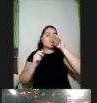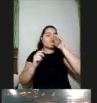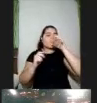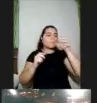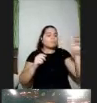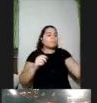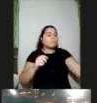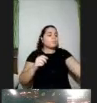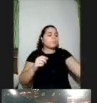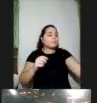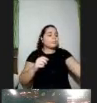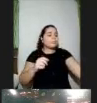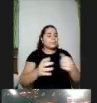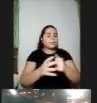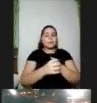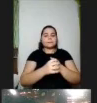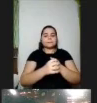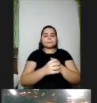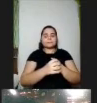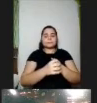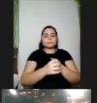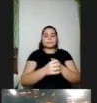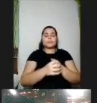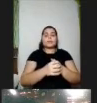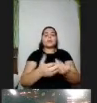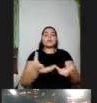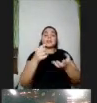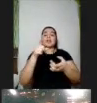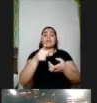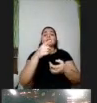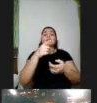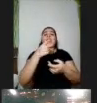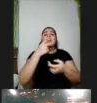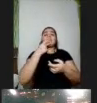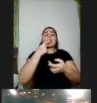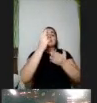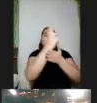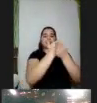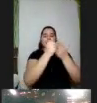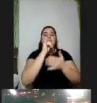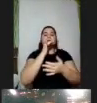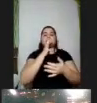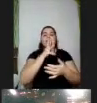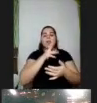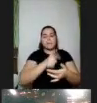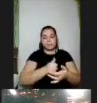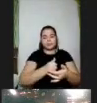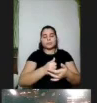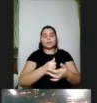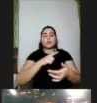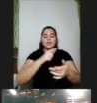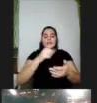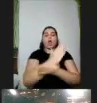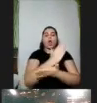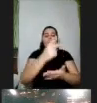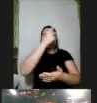alguns participantes com baixa visão ou com cegueira e aí facilita depois a gente depois a gente